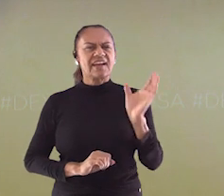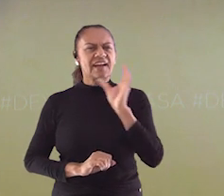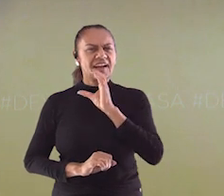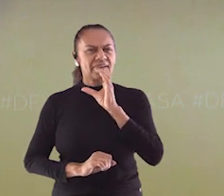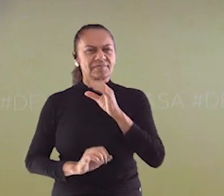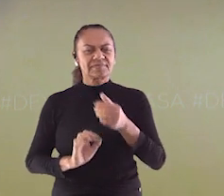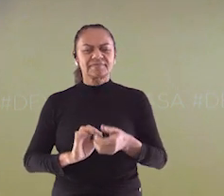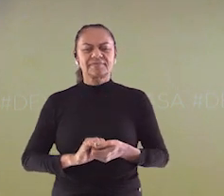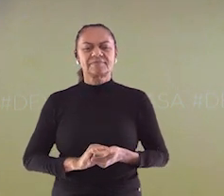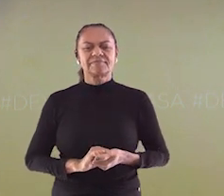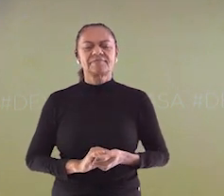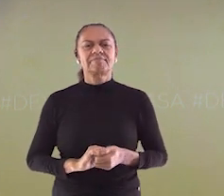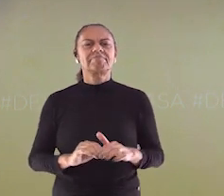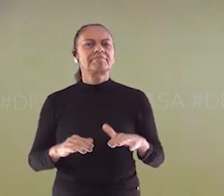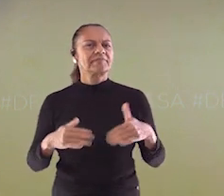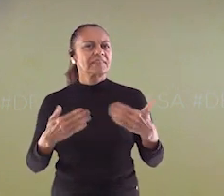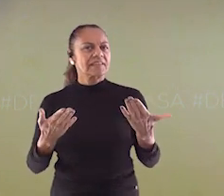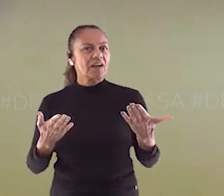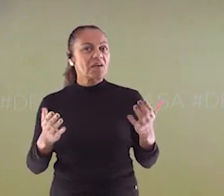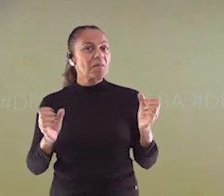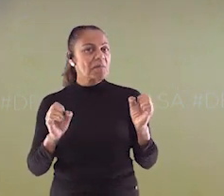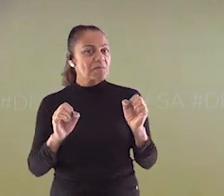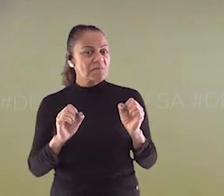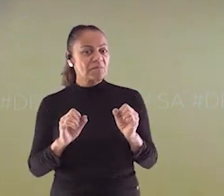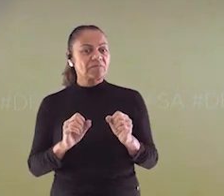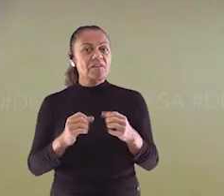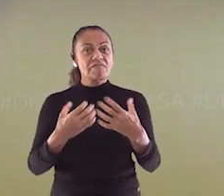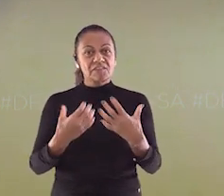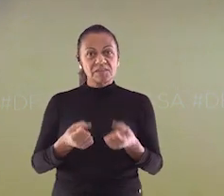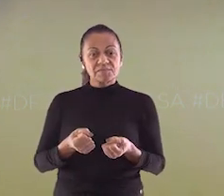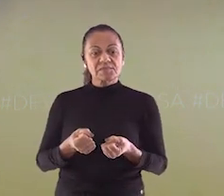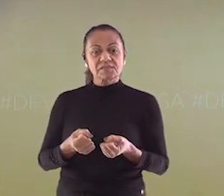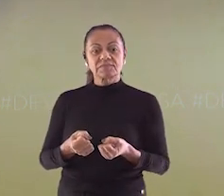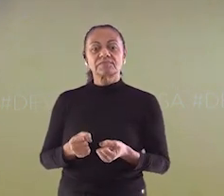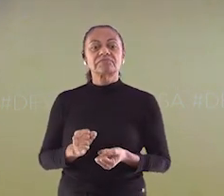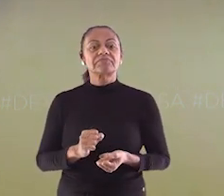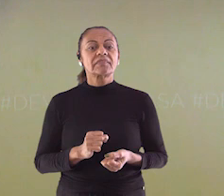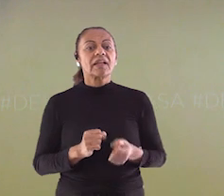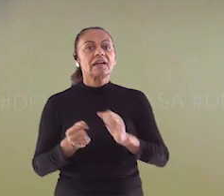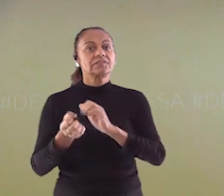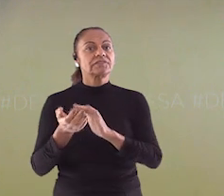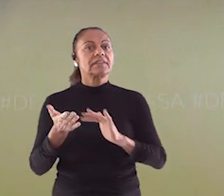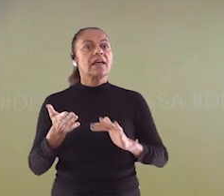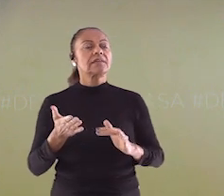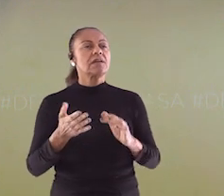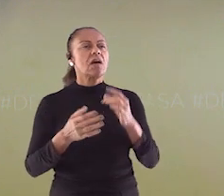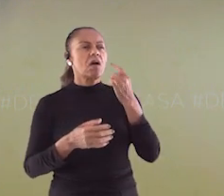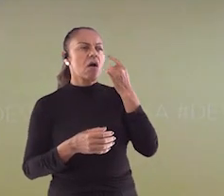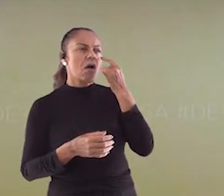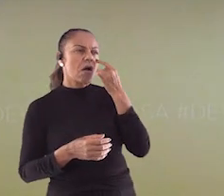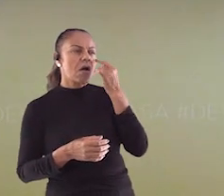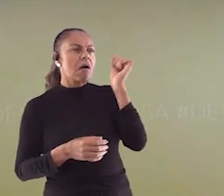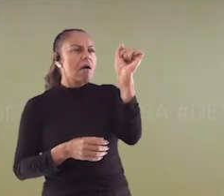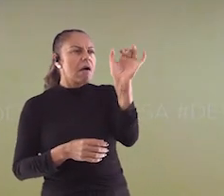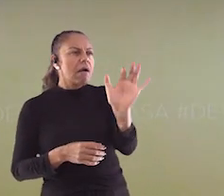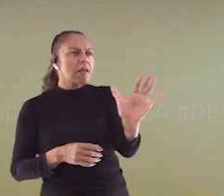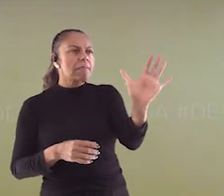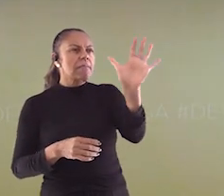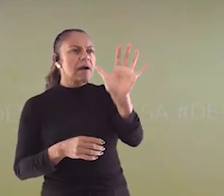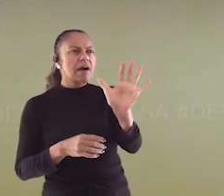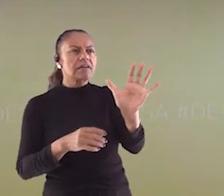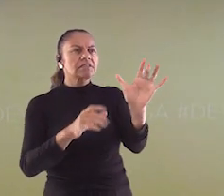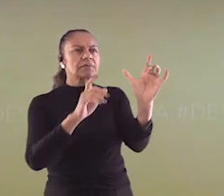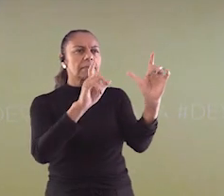a câmera do seu celular para o QR Code que está aparecendo aí na sua tela. É rapidinho! E então,